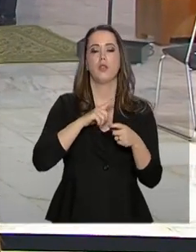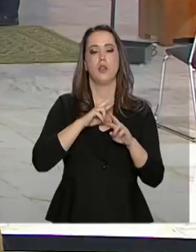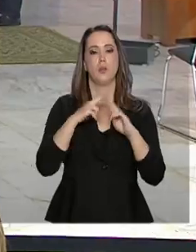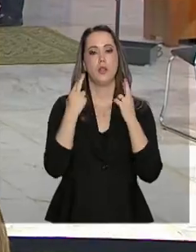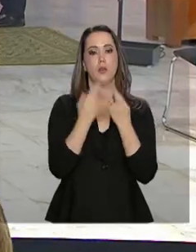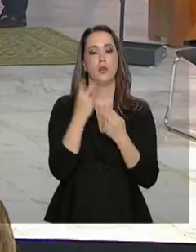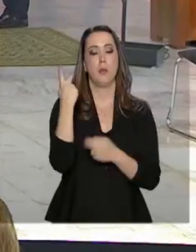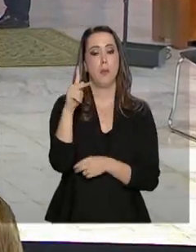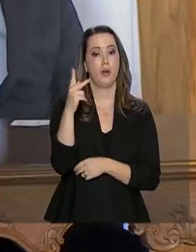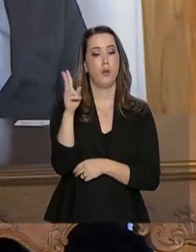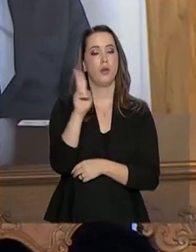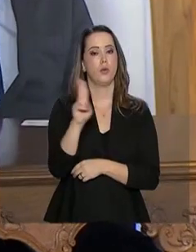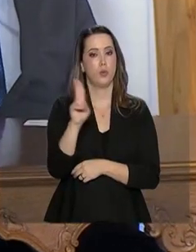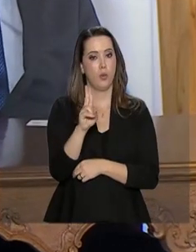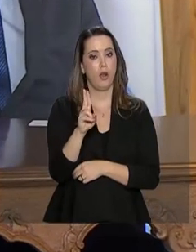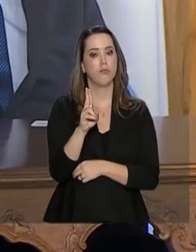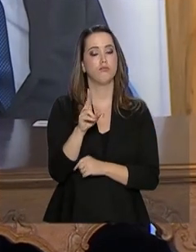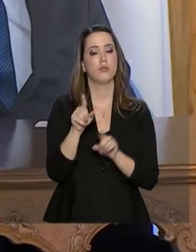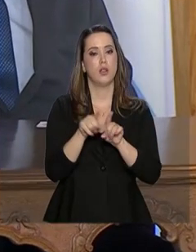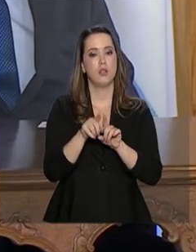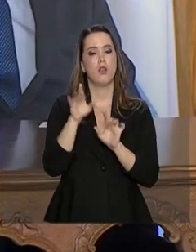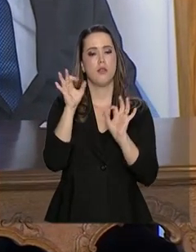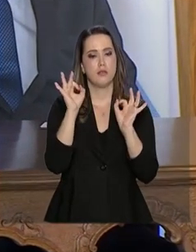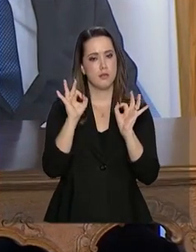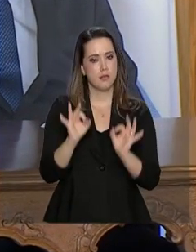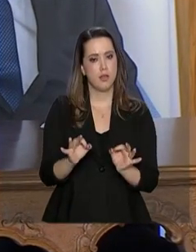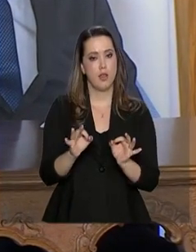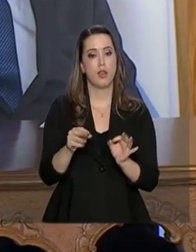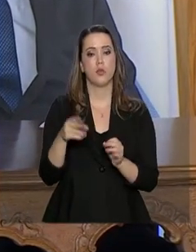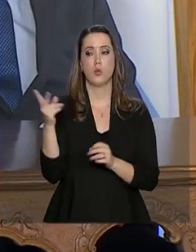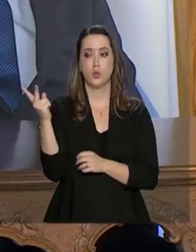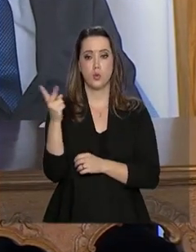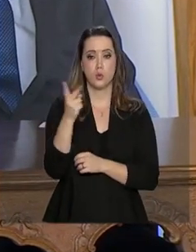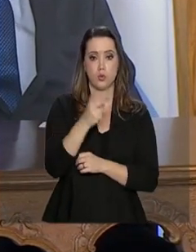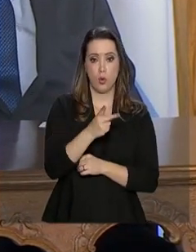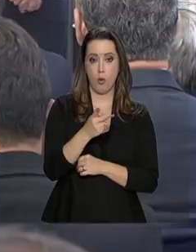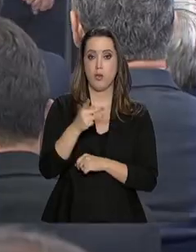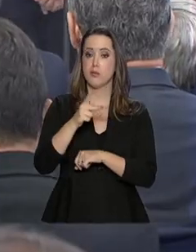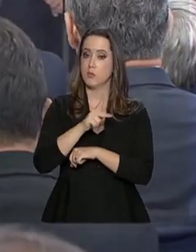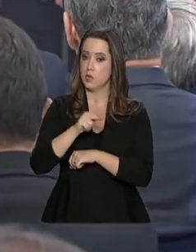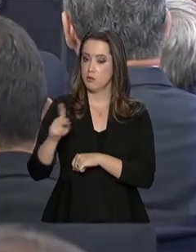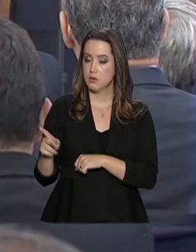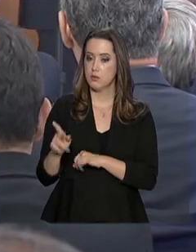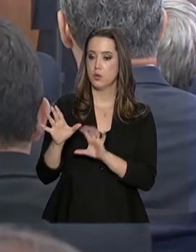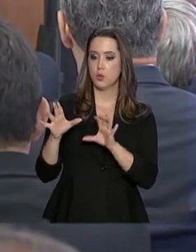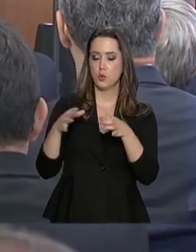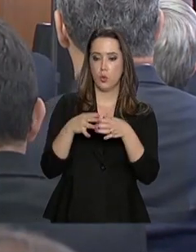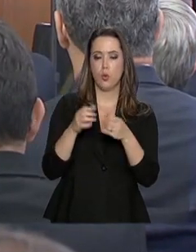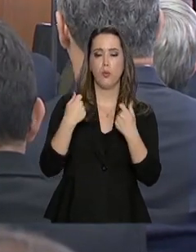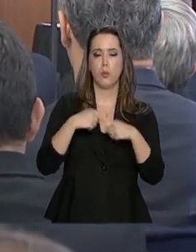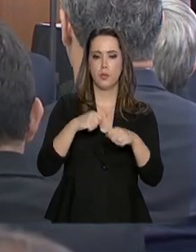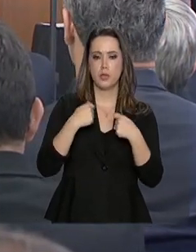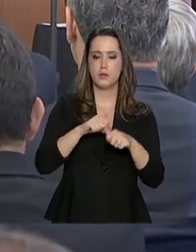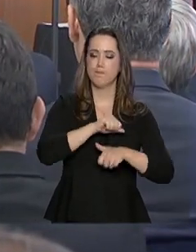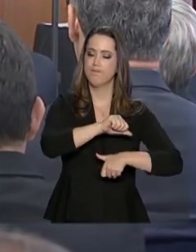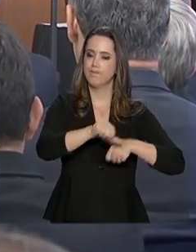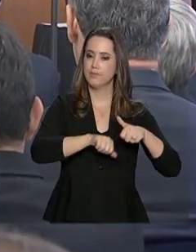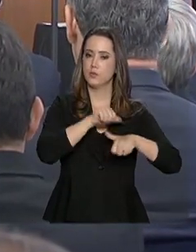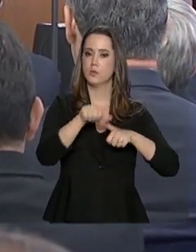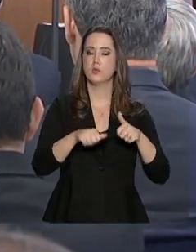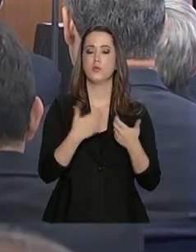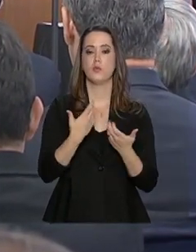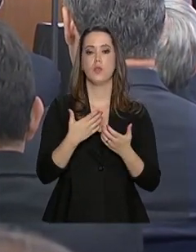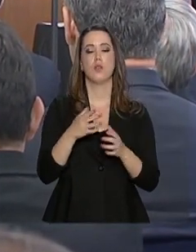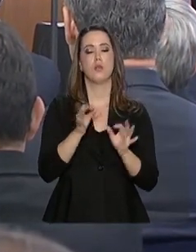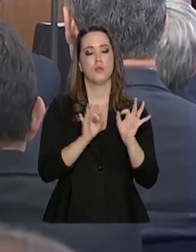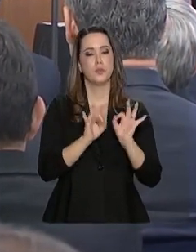Paraguai e Uruguai. E é consenso entre Macri e Jair Bolsonaro que a organização precisa ser modernizada